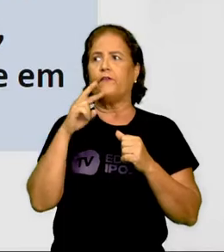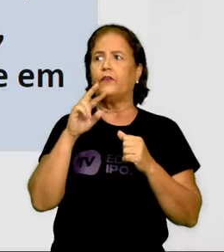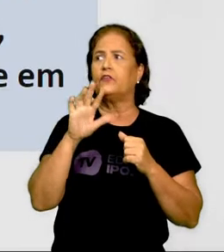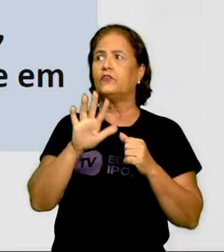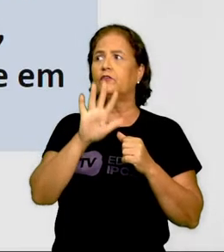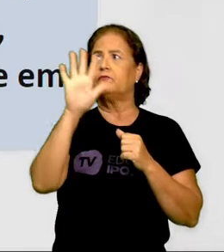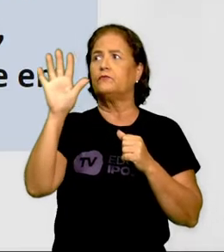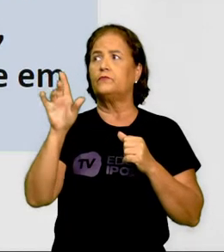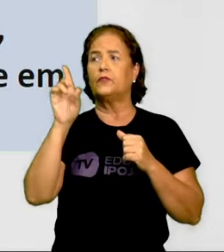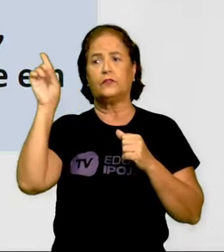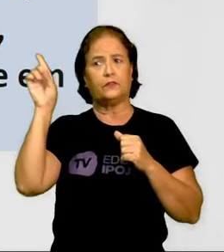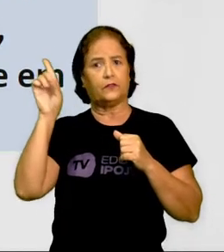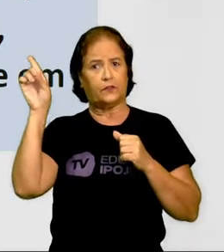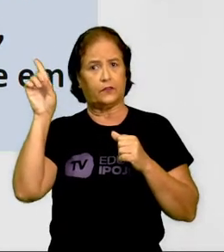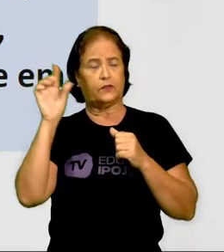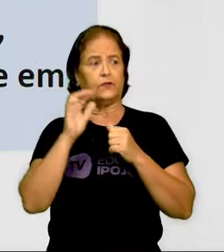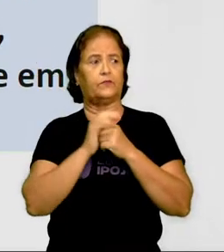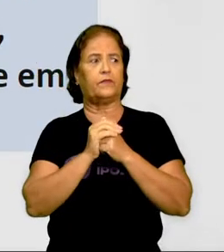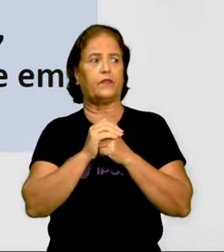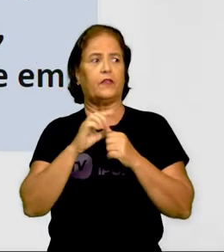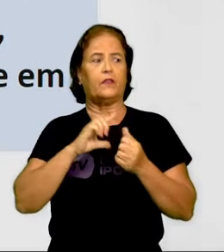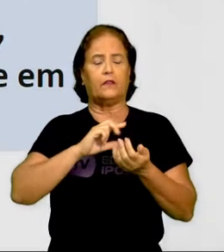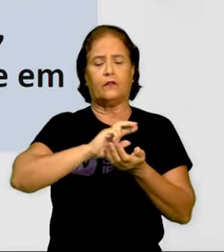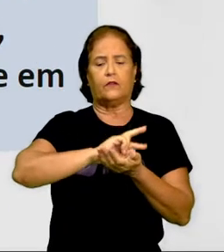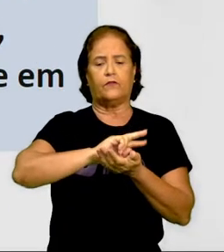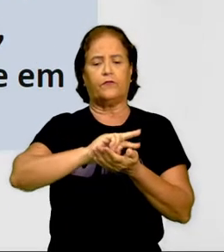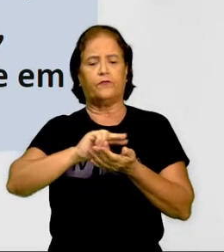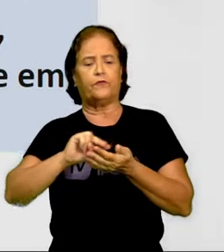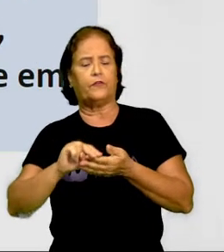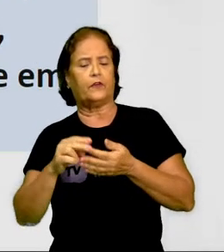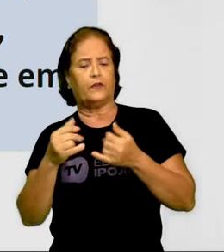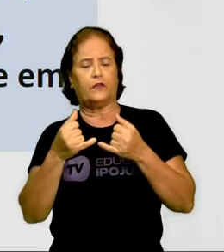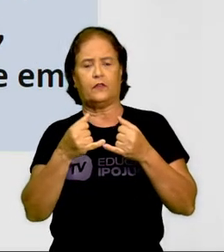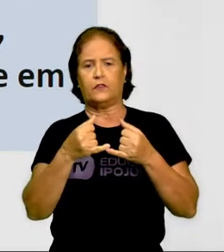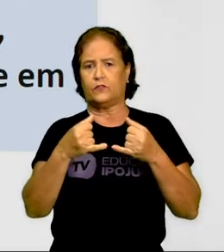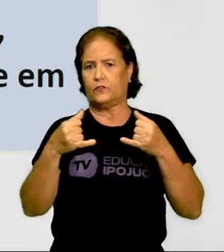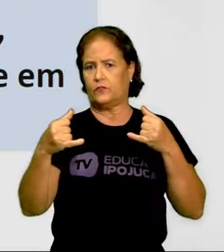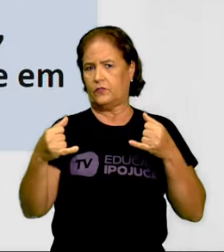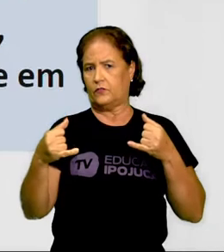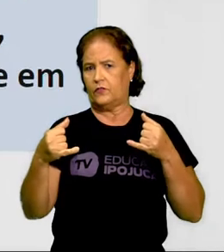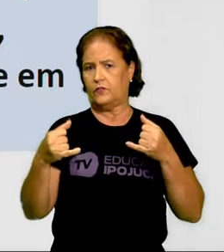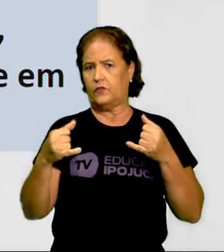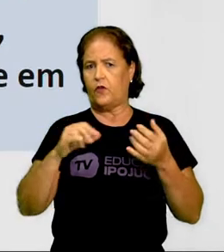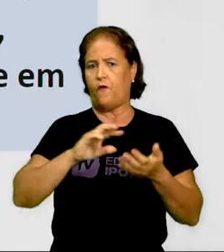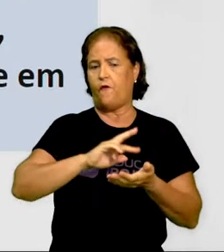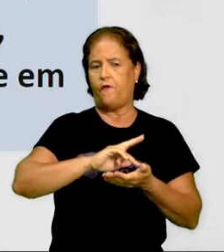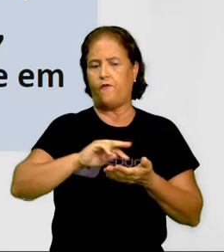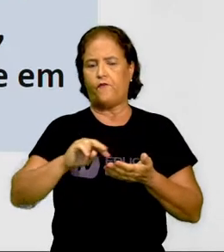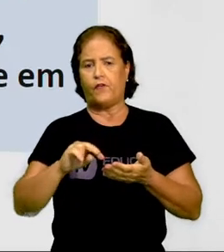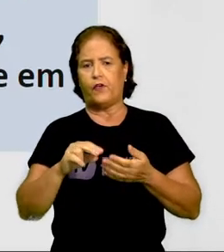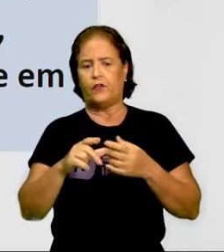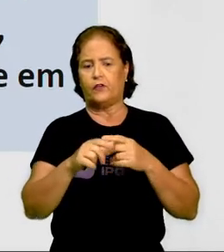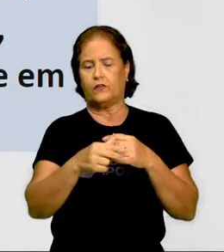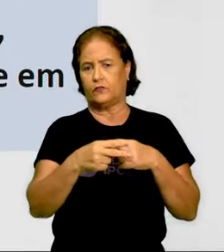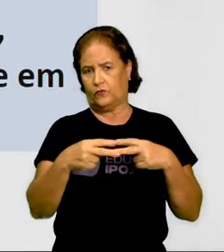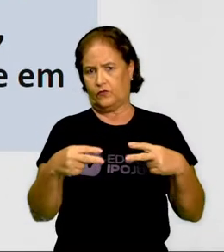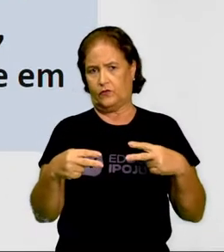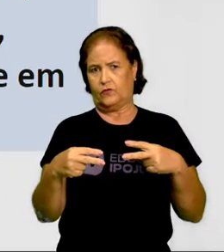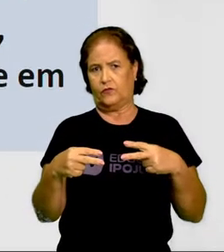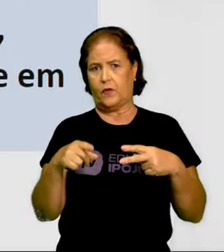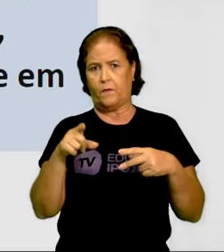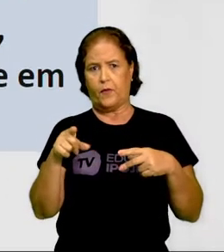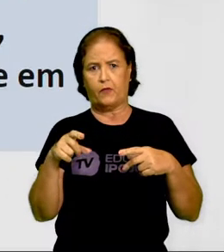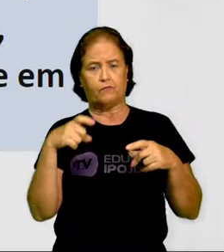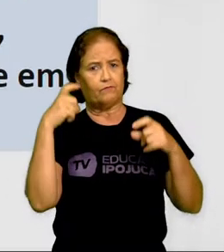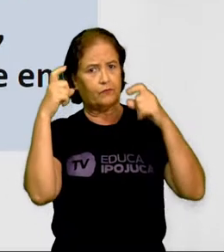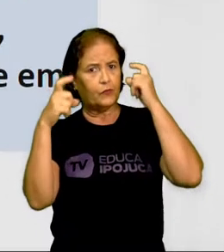percebemos nesta imagem diversas linhas de vários tipos. Mas não se preocupa, não, tá, crianças,